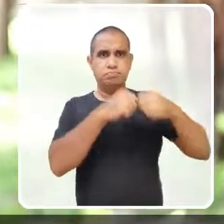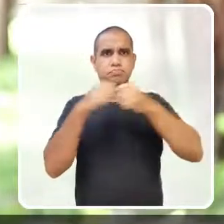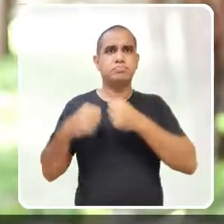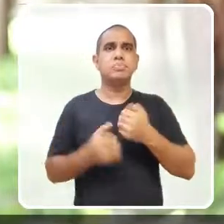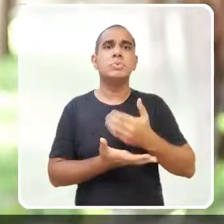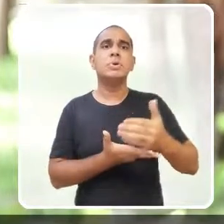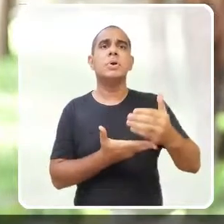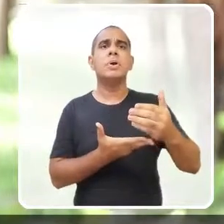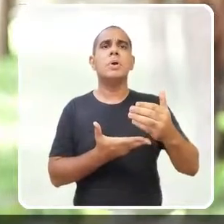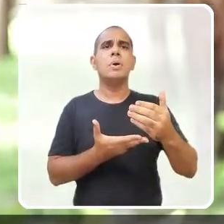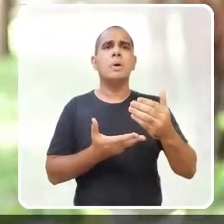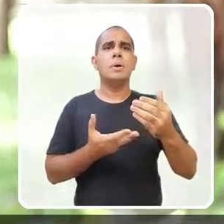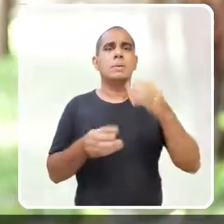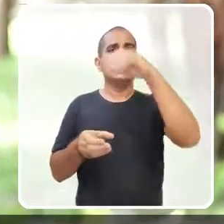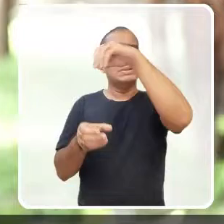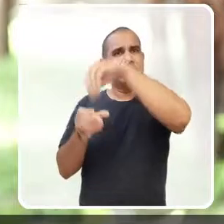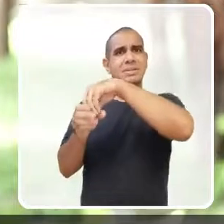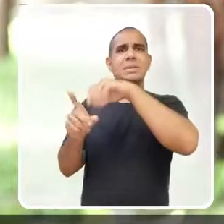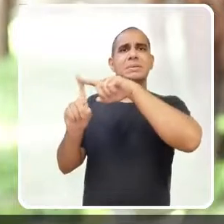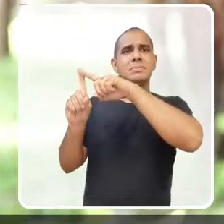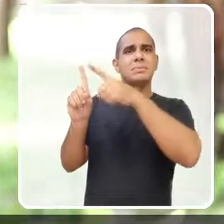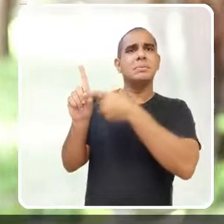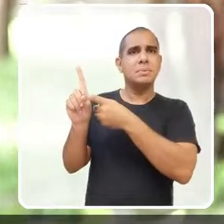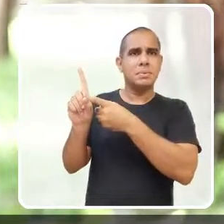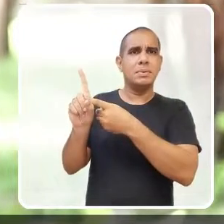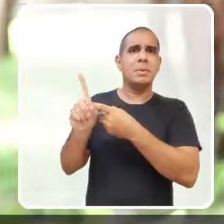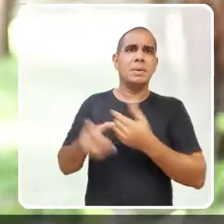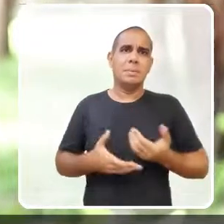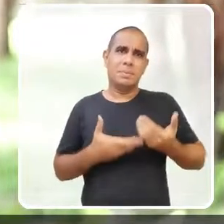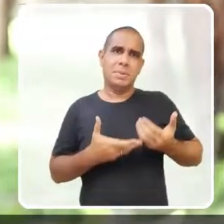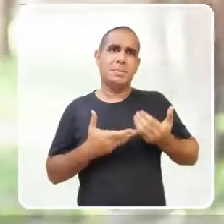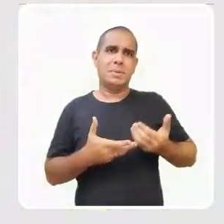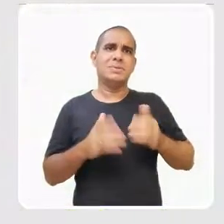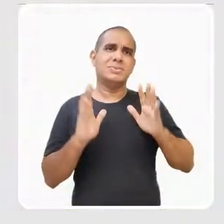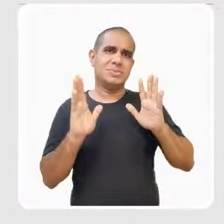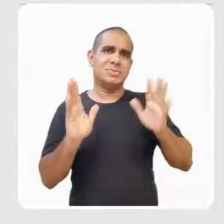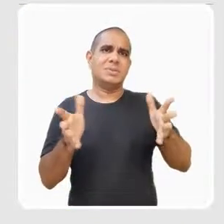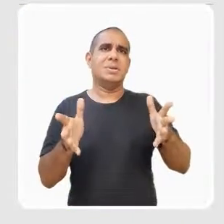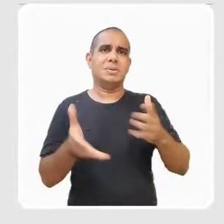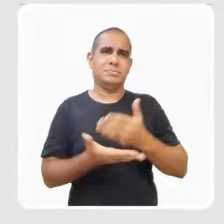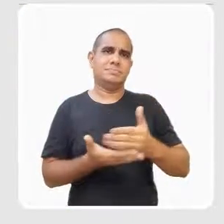iniciam em uma fase intrauterina.